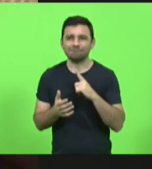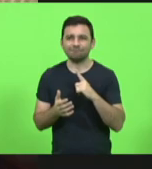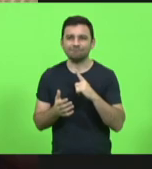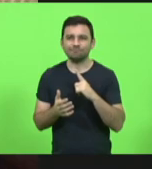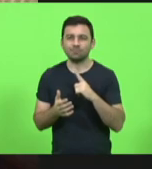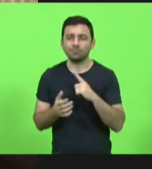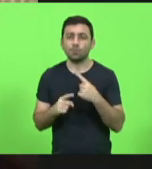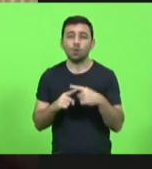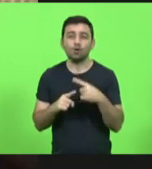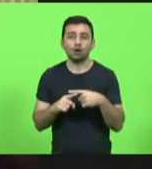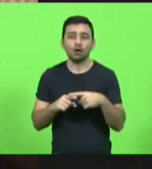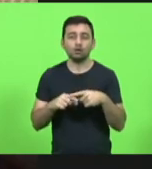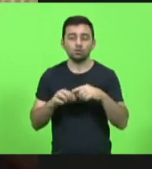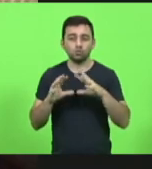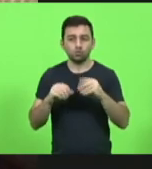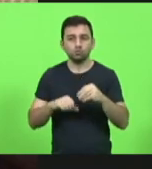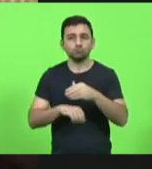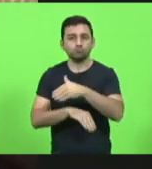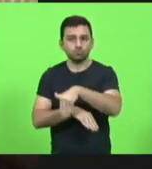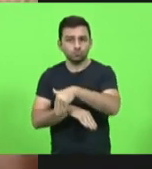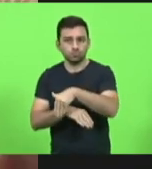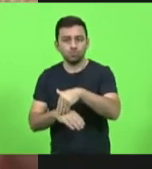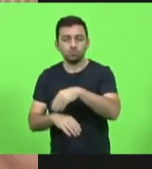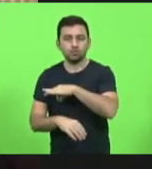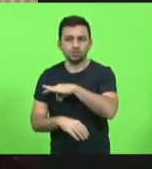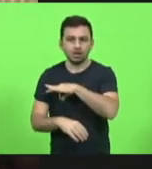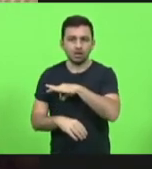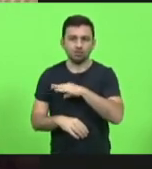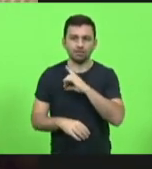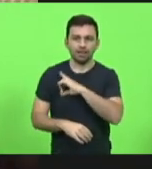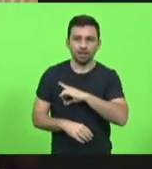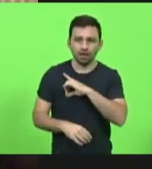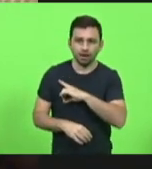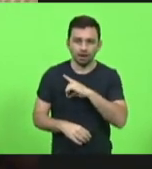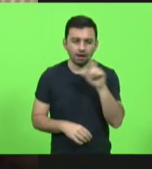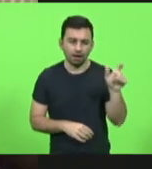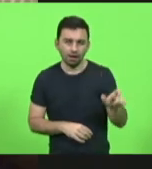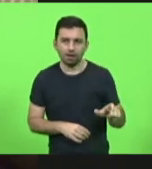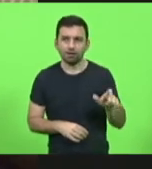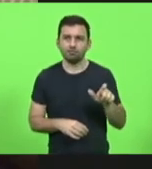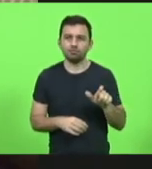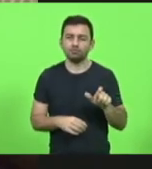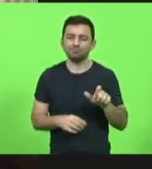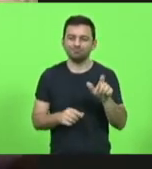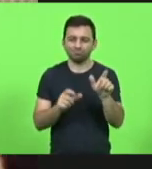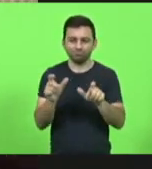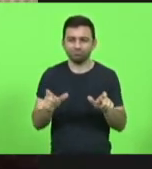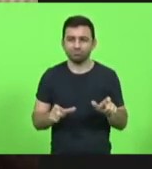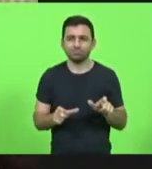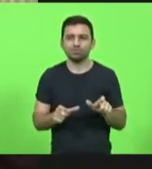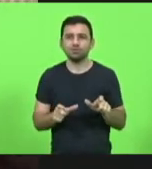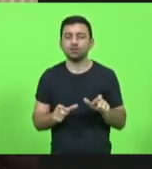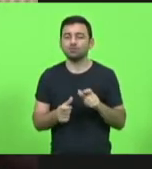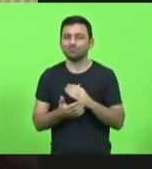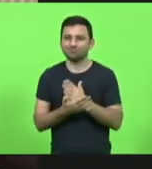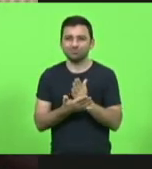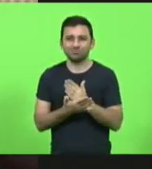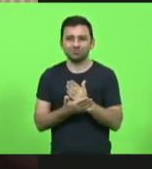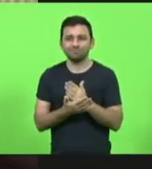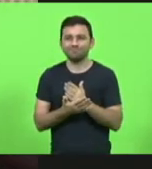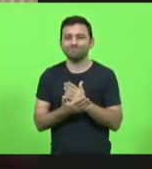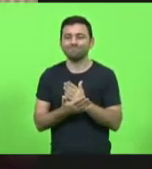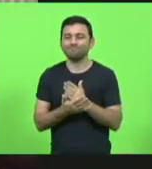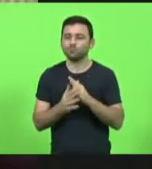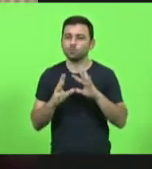praças e oficiais, de delegados e agentes é cada vez pior. E